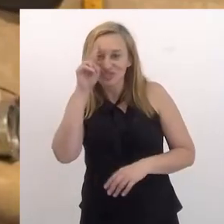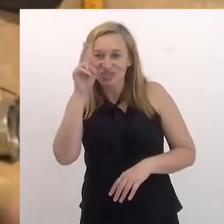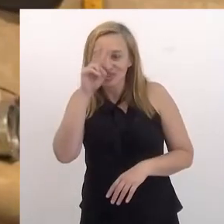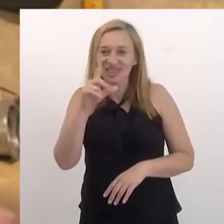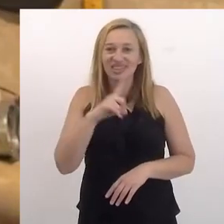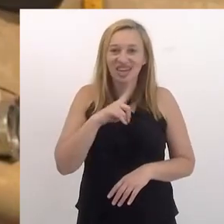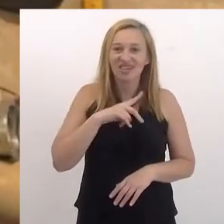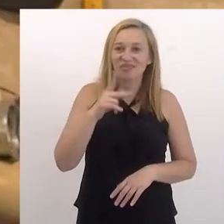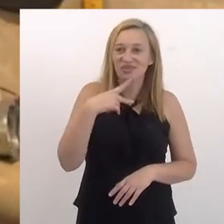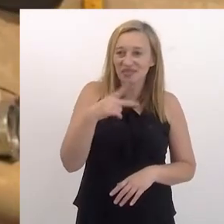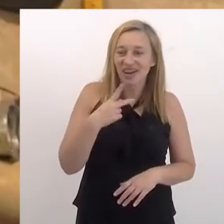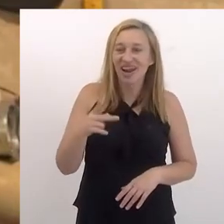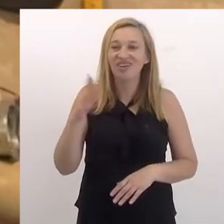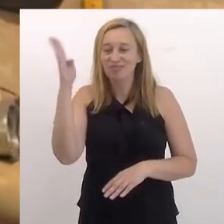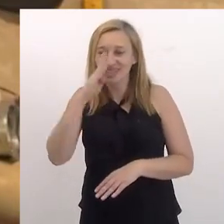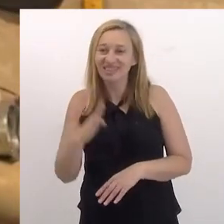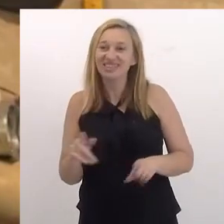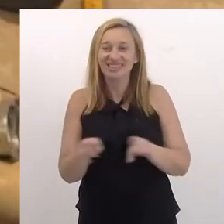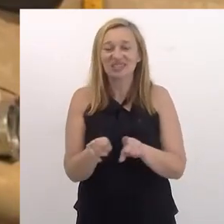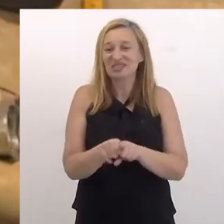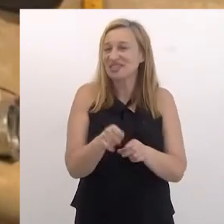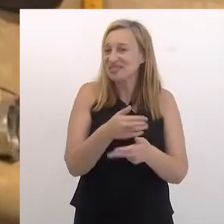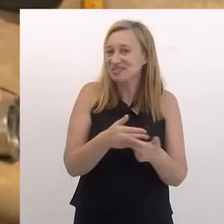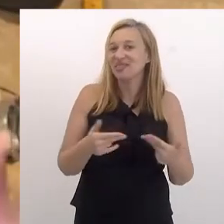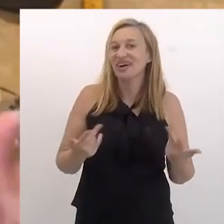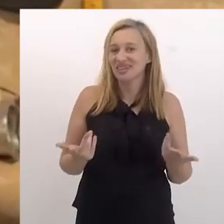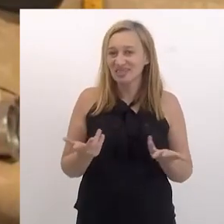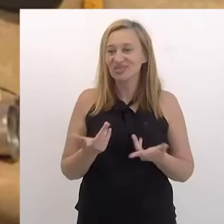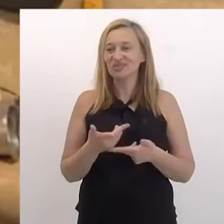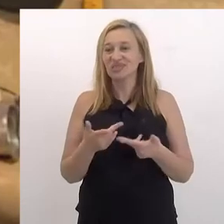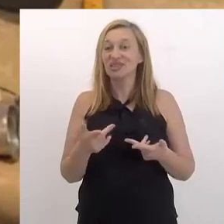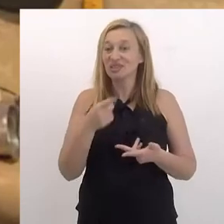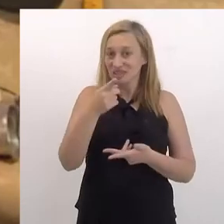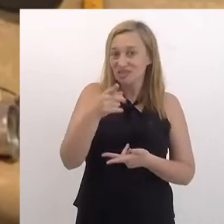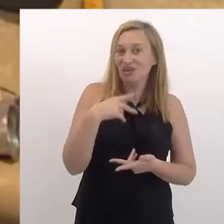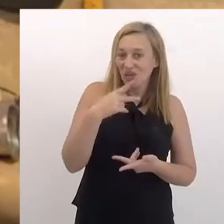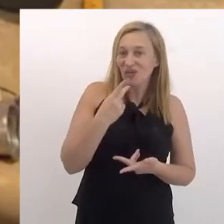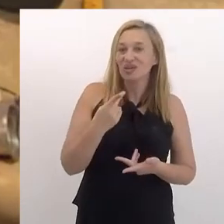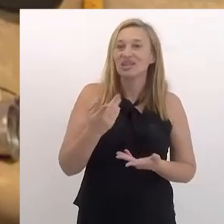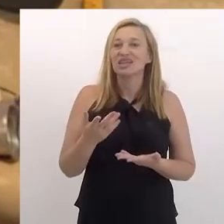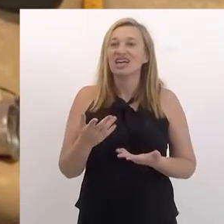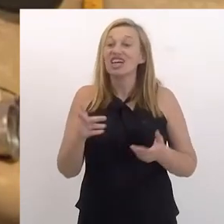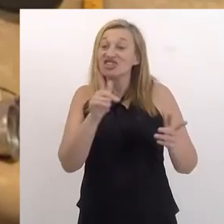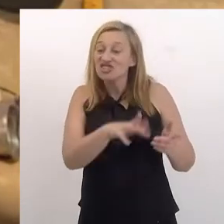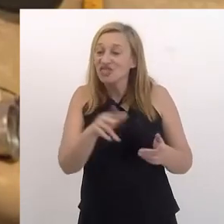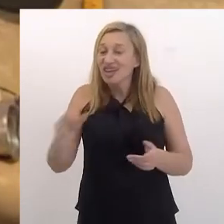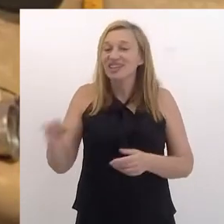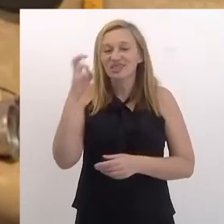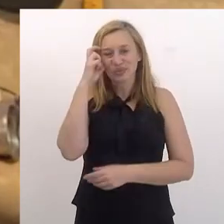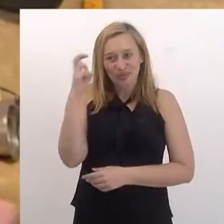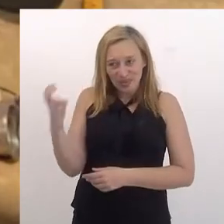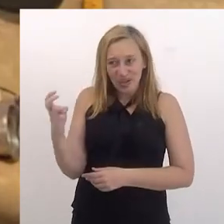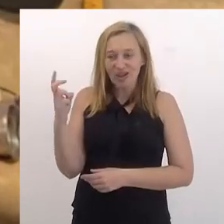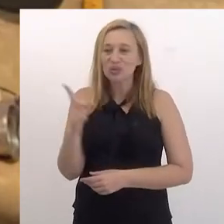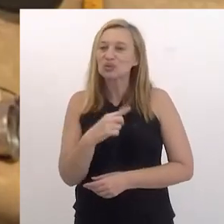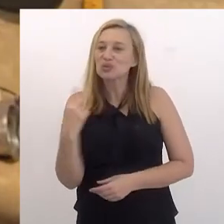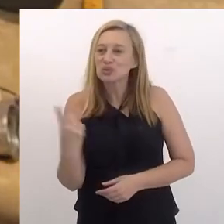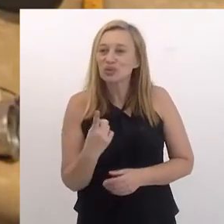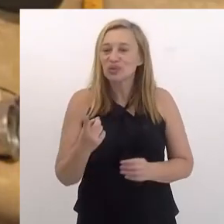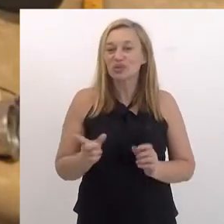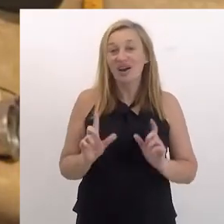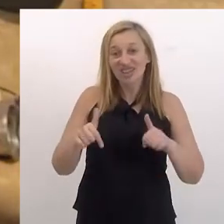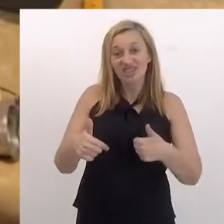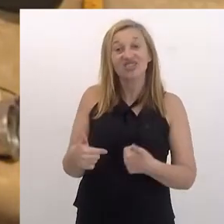as histórias que a gente tem para contar, e o brasileiro também, acho que tem muito a ver com isso, como essa que você contou, sabe? Da diferença cultural,